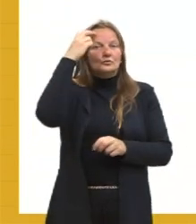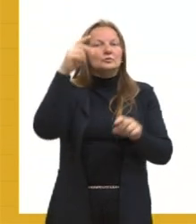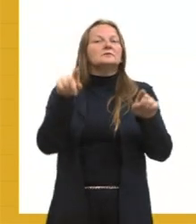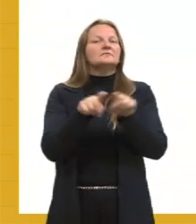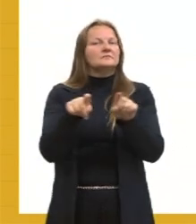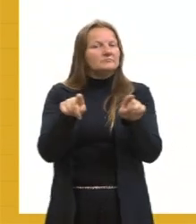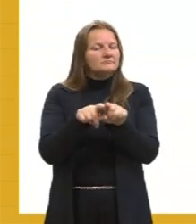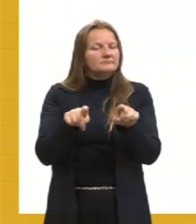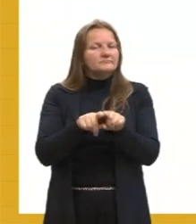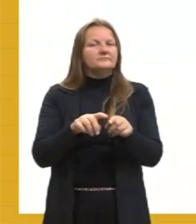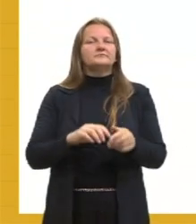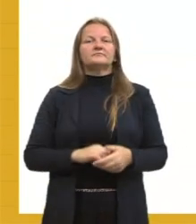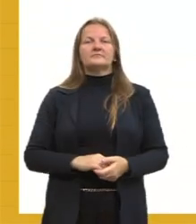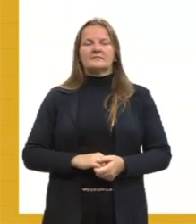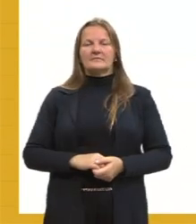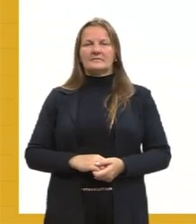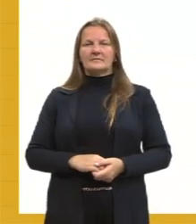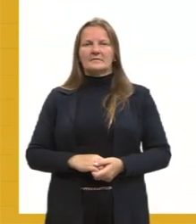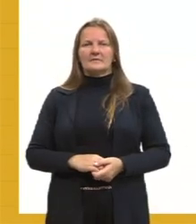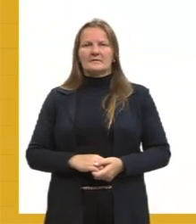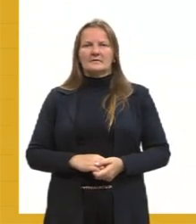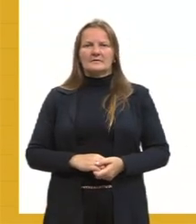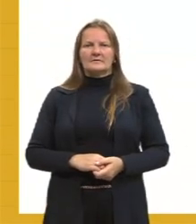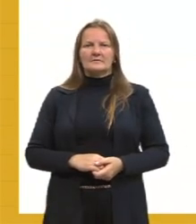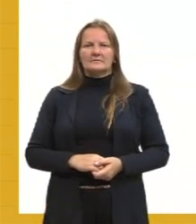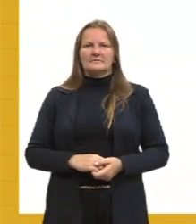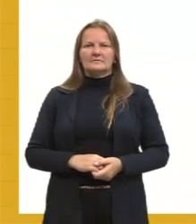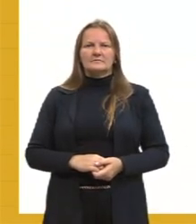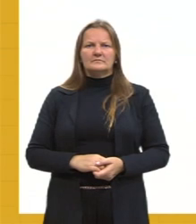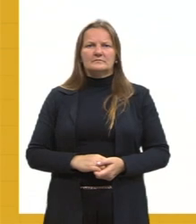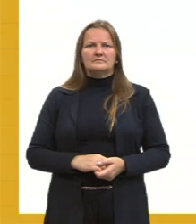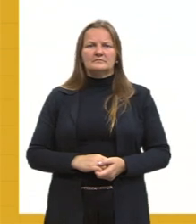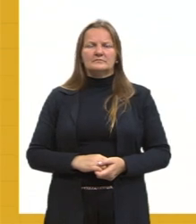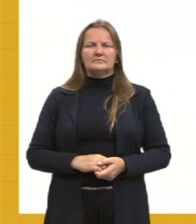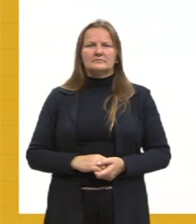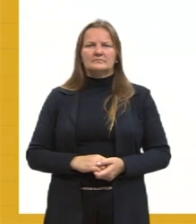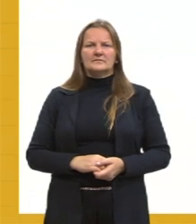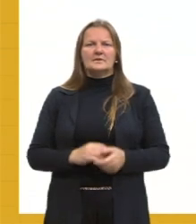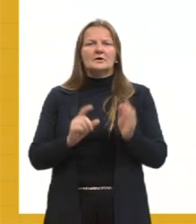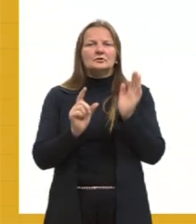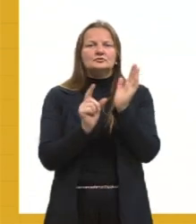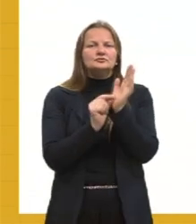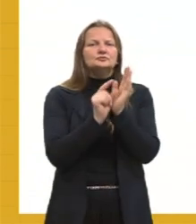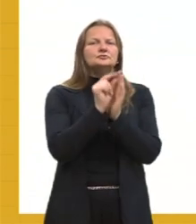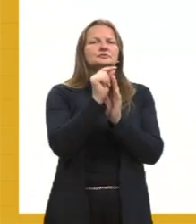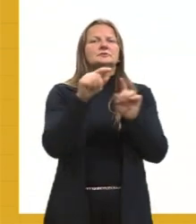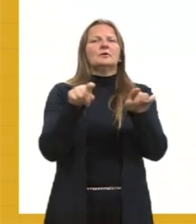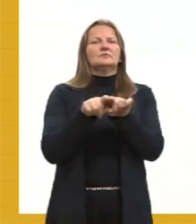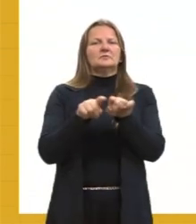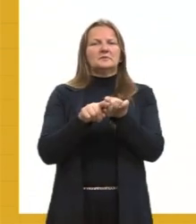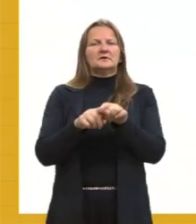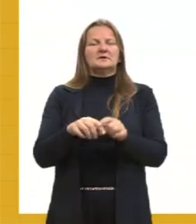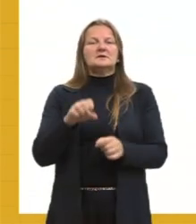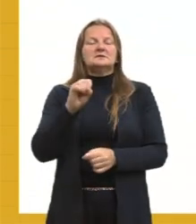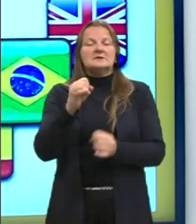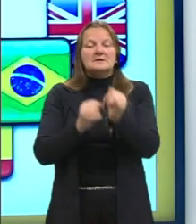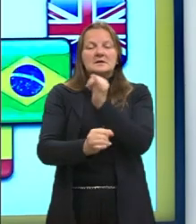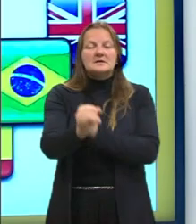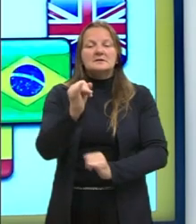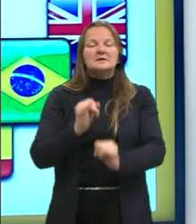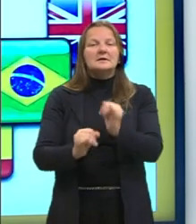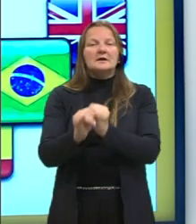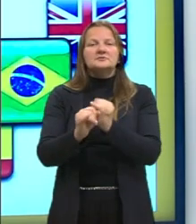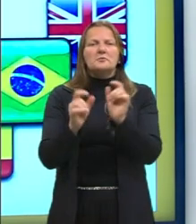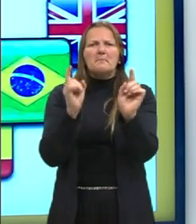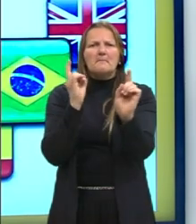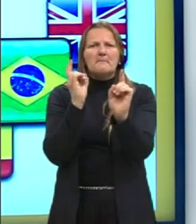área digital. Por exemplo, na internet, tudo o que nós